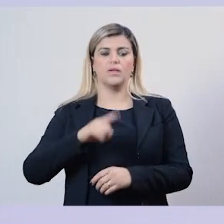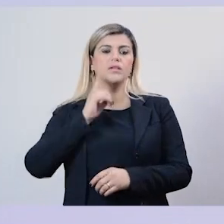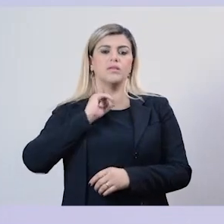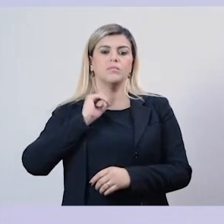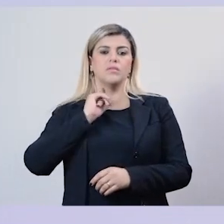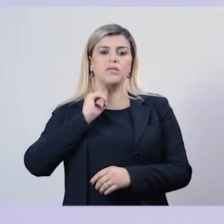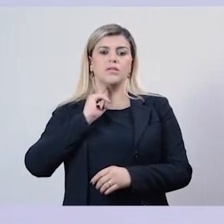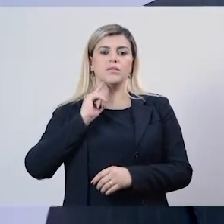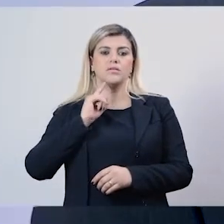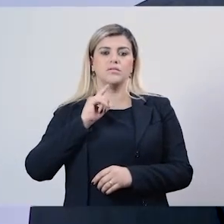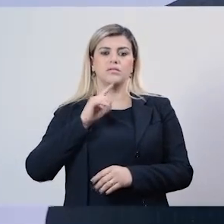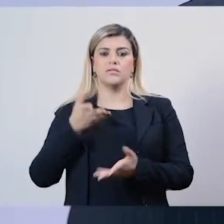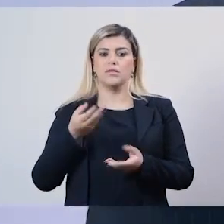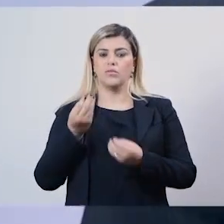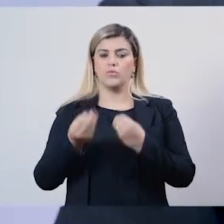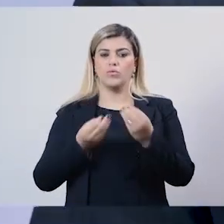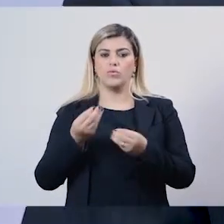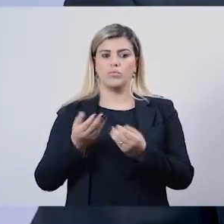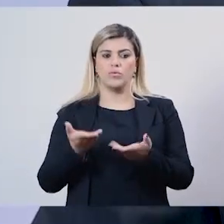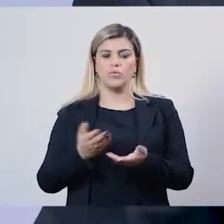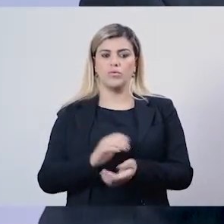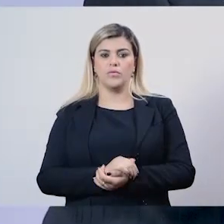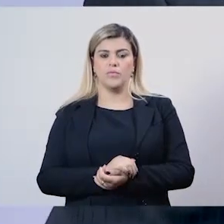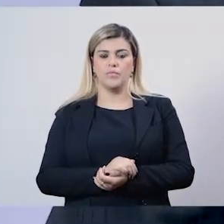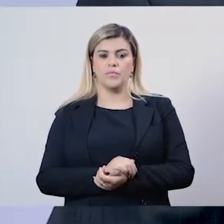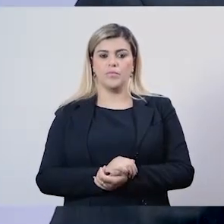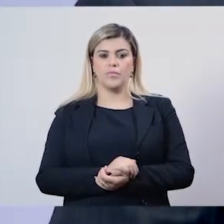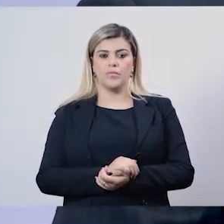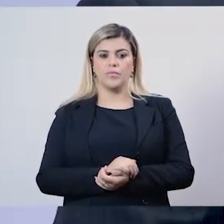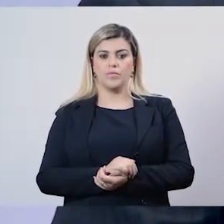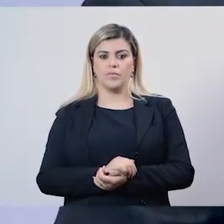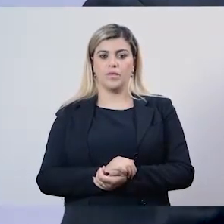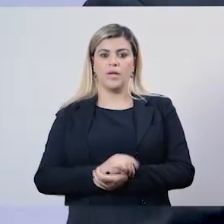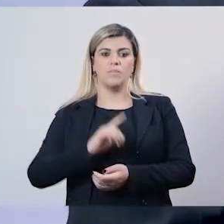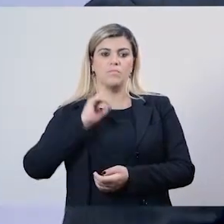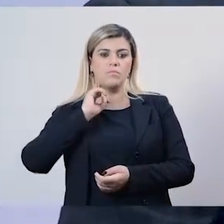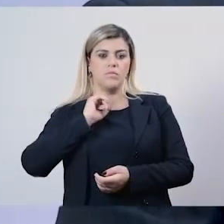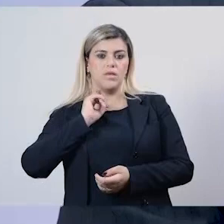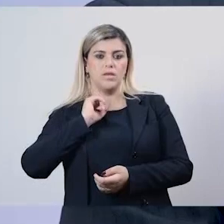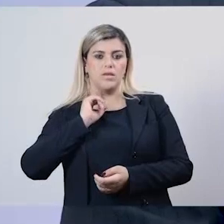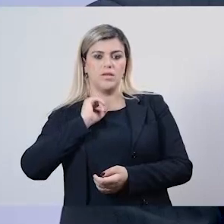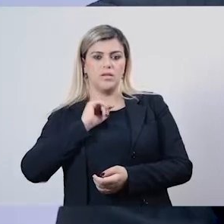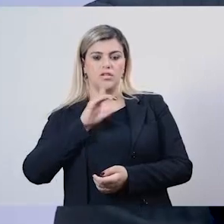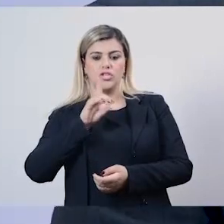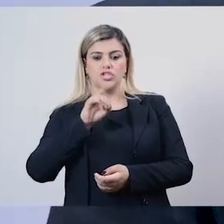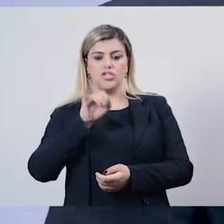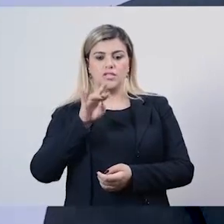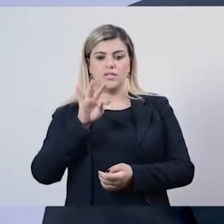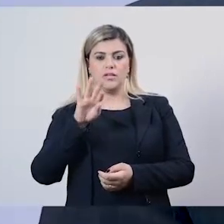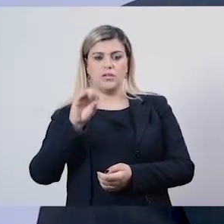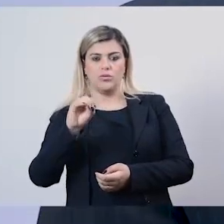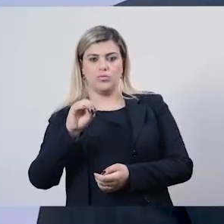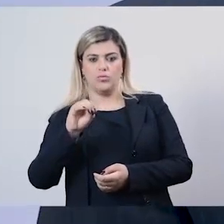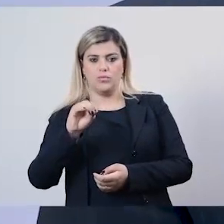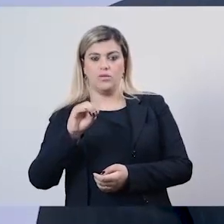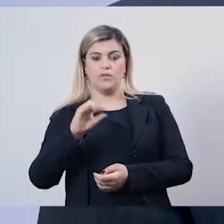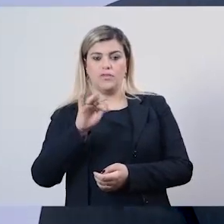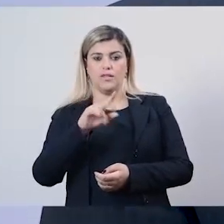estados, não é, Distrito Federal? É. Nós éramos Minas, Distrito Federal, Goiás e Tocantins.